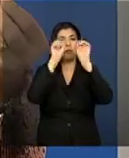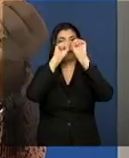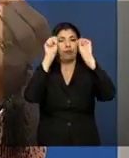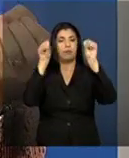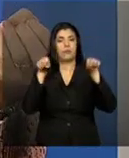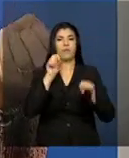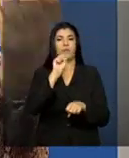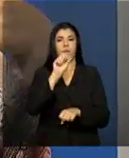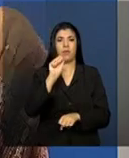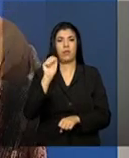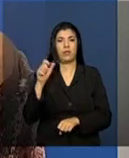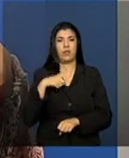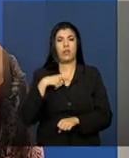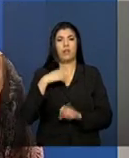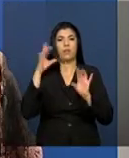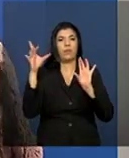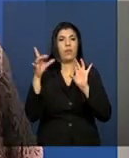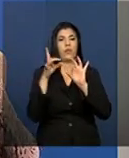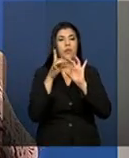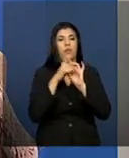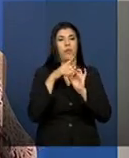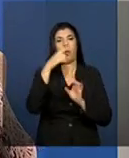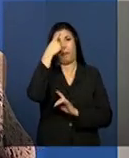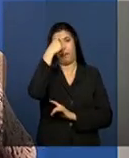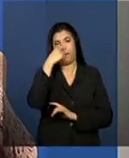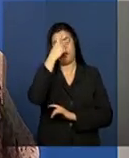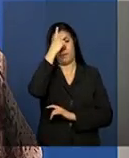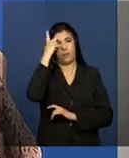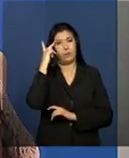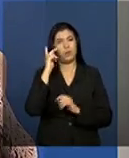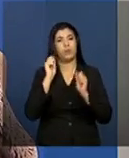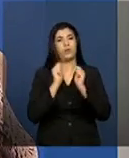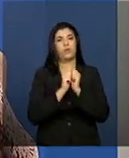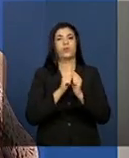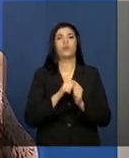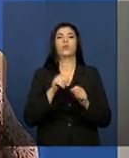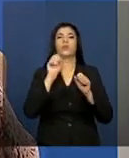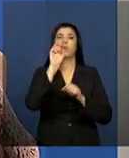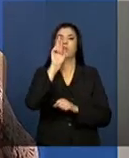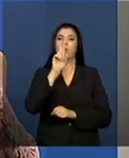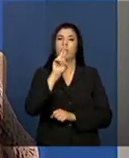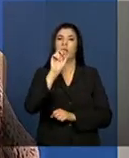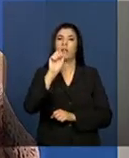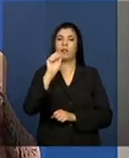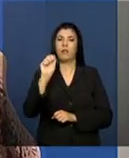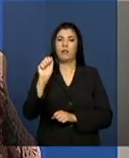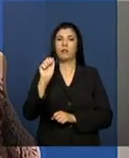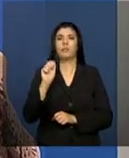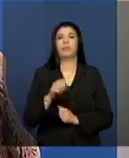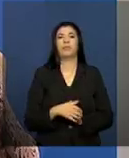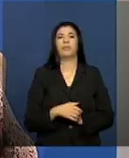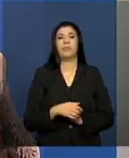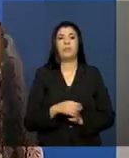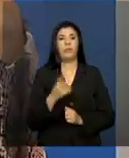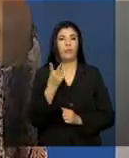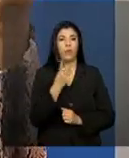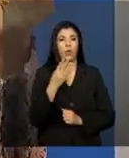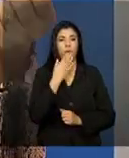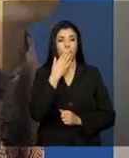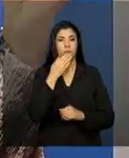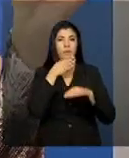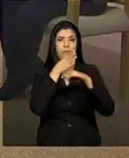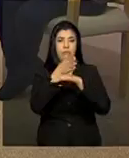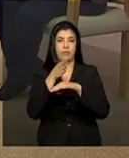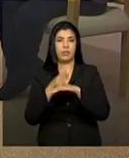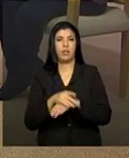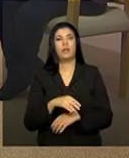vinculam o perfil ao RMA. Atualmente, a gente trabalha com dois perfis de acesso para o prontuário eletrônico, que é o